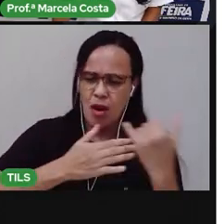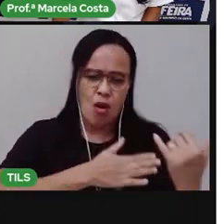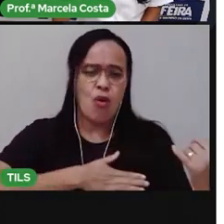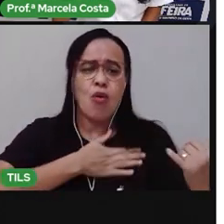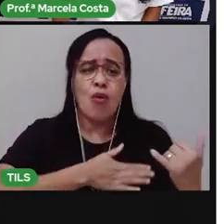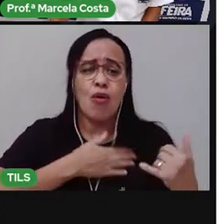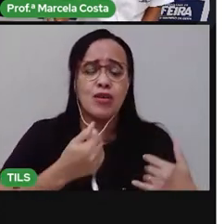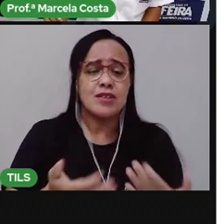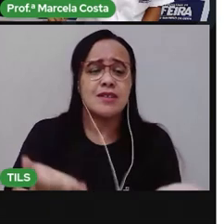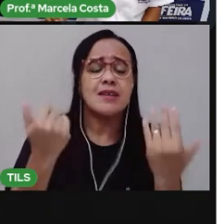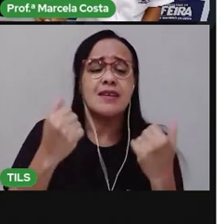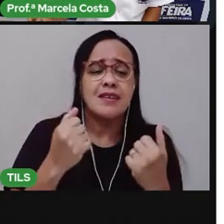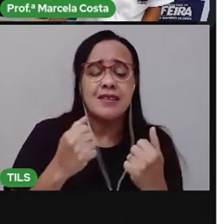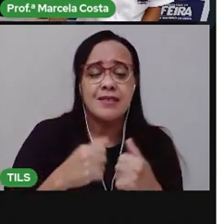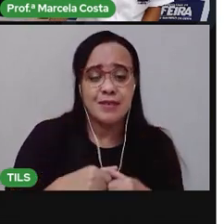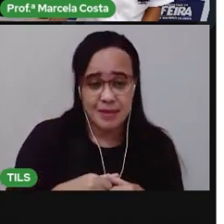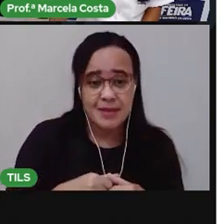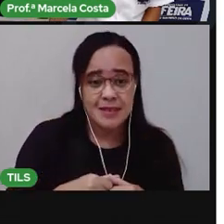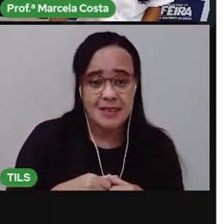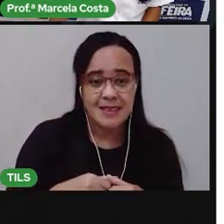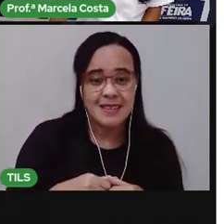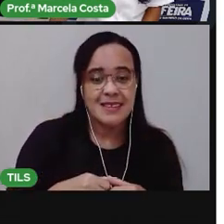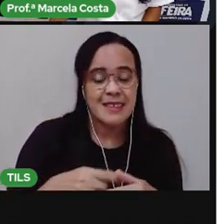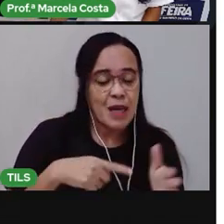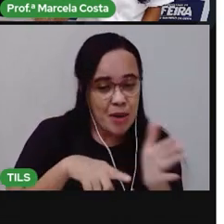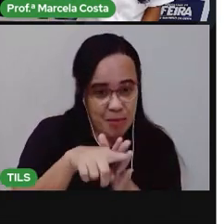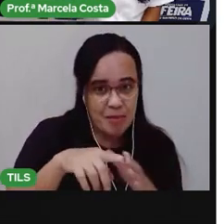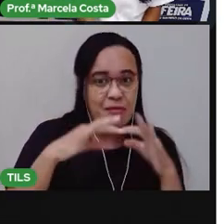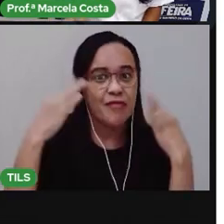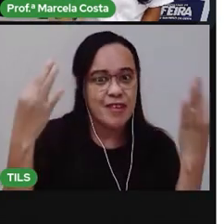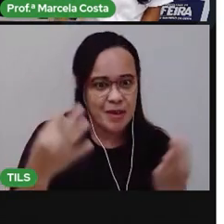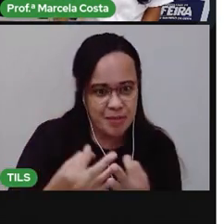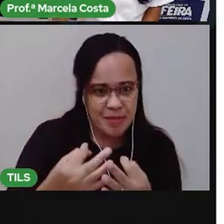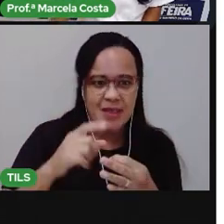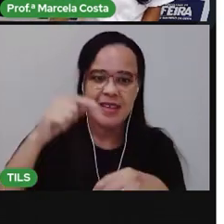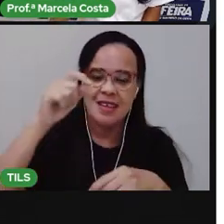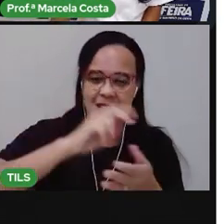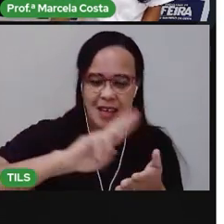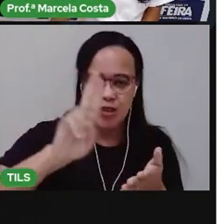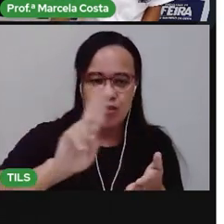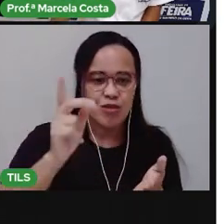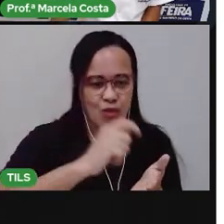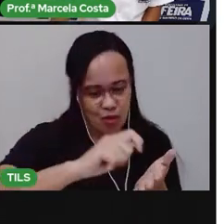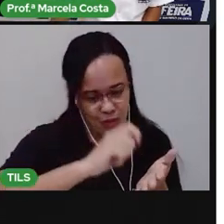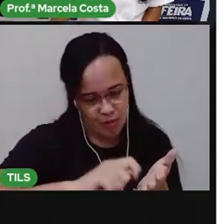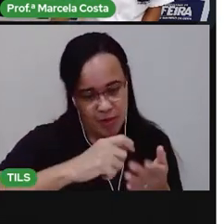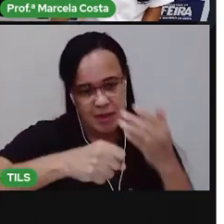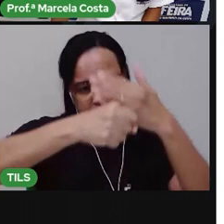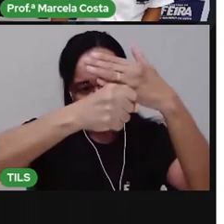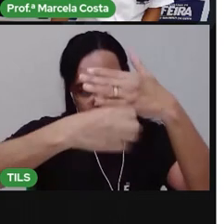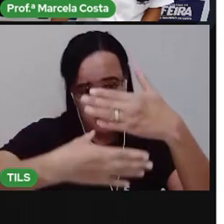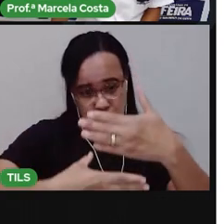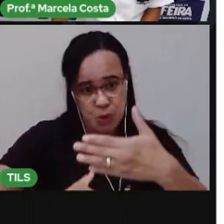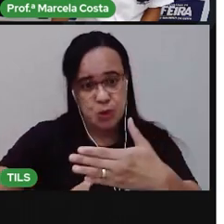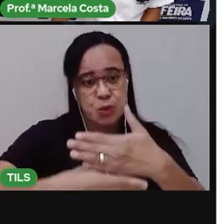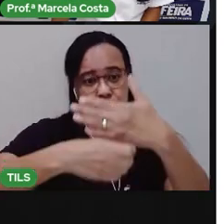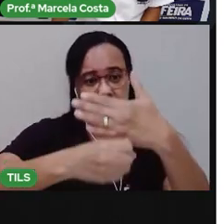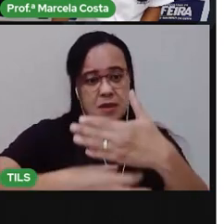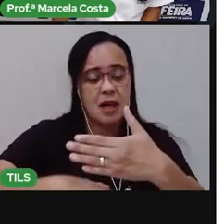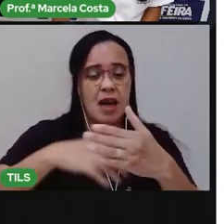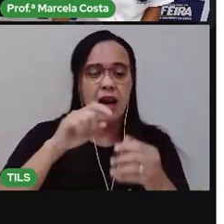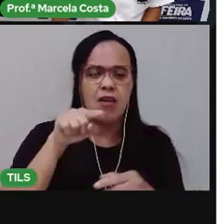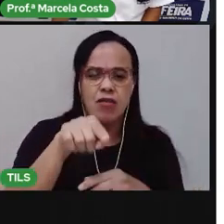Conta pra mim, pede com ajuda pra algum familiar, pra você escrever aí no chat, pra eu ler depois. Qual é a sua brincadeira